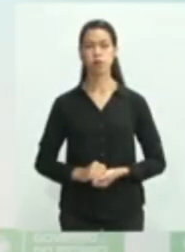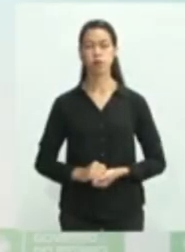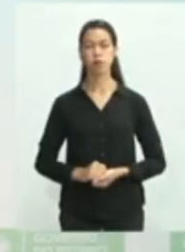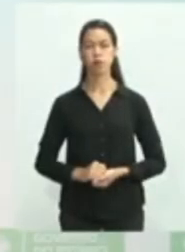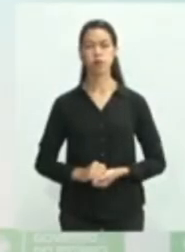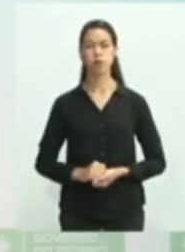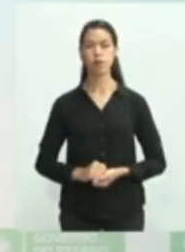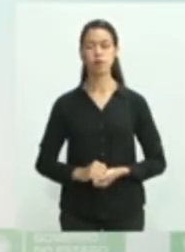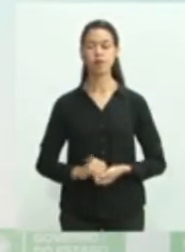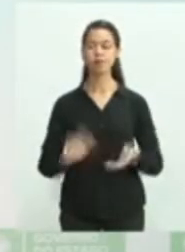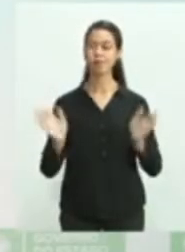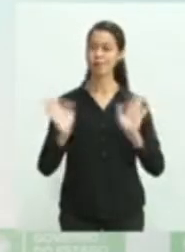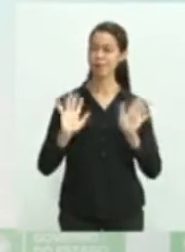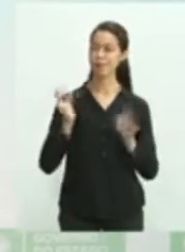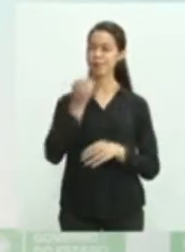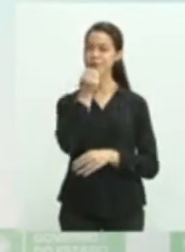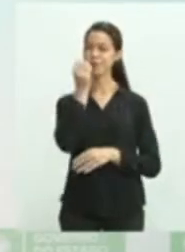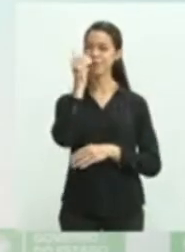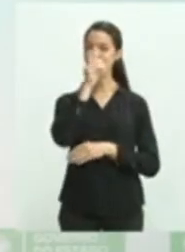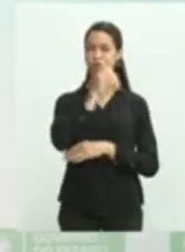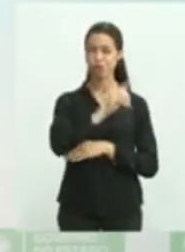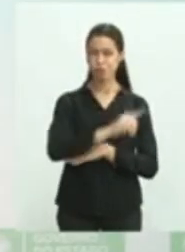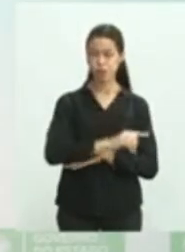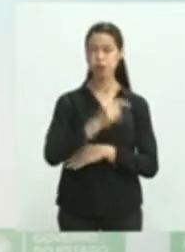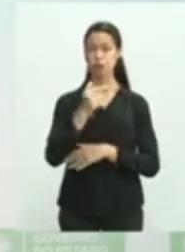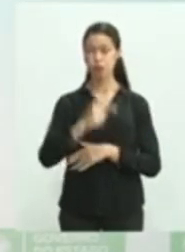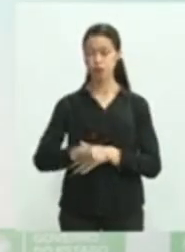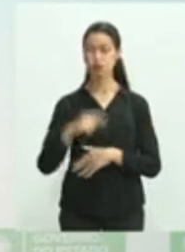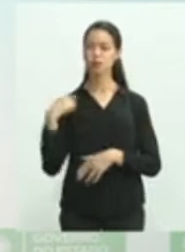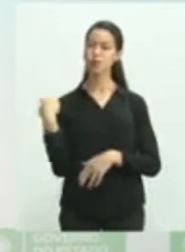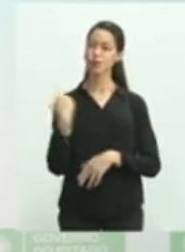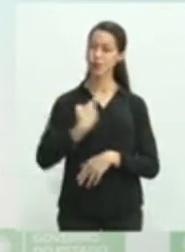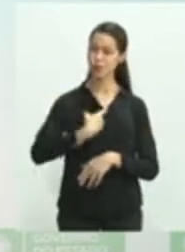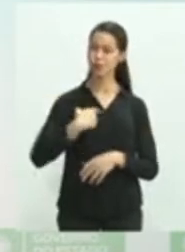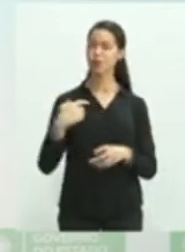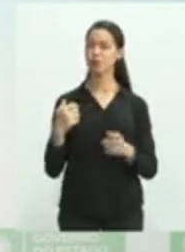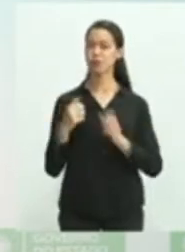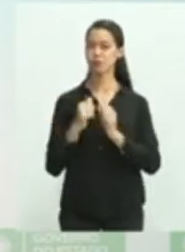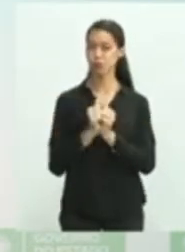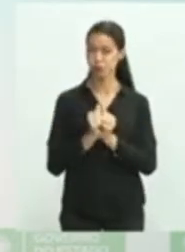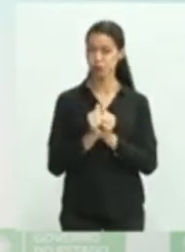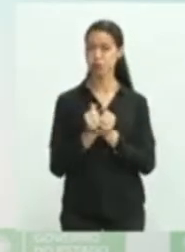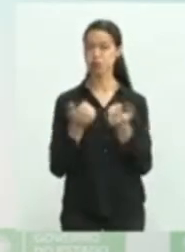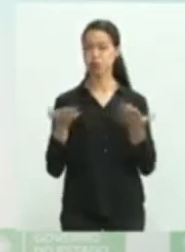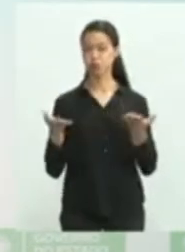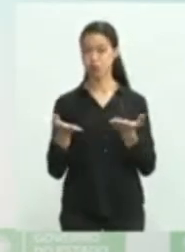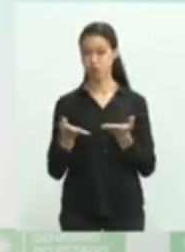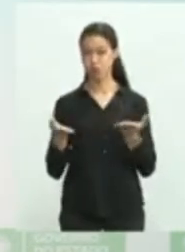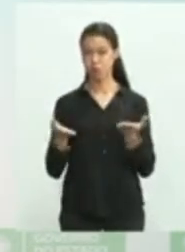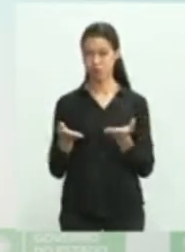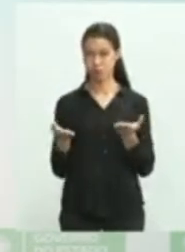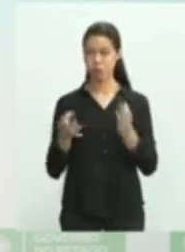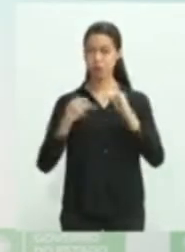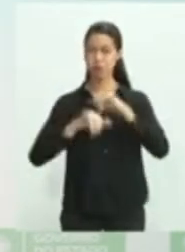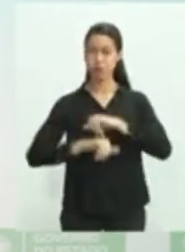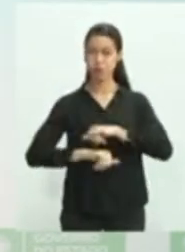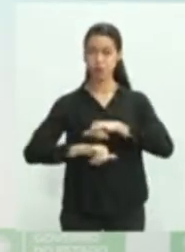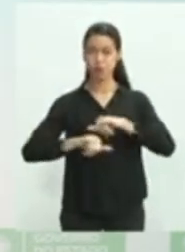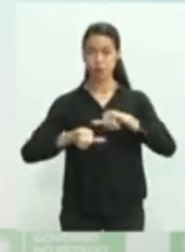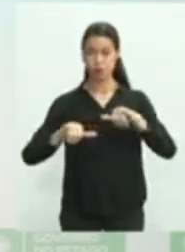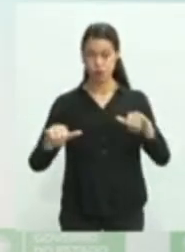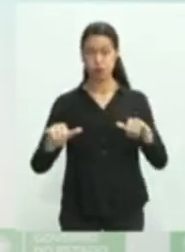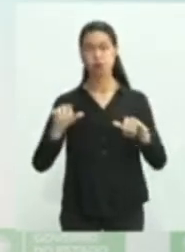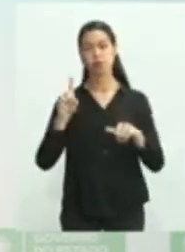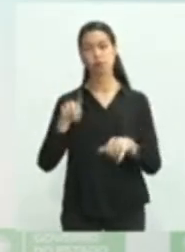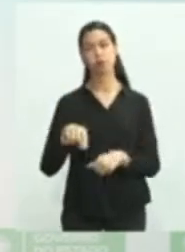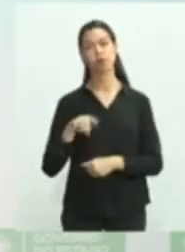Olá, bom dia mais uma vez aqui para que nós possamos divulgar o